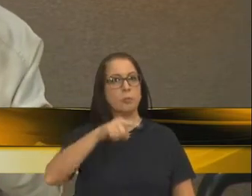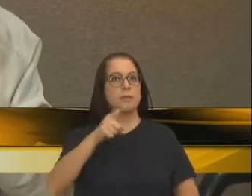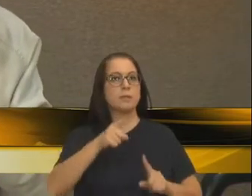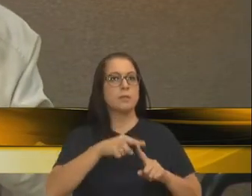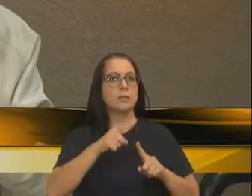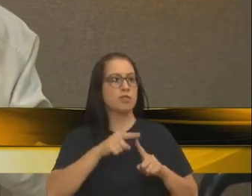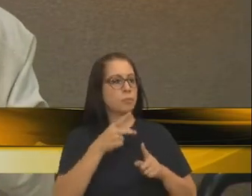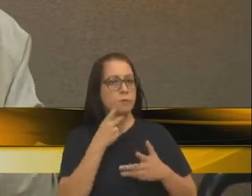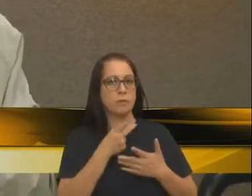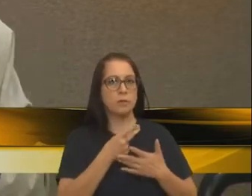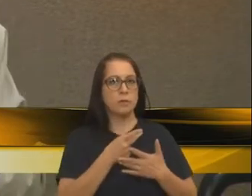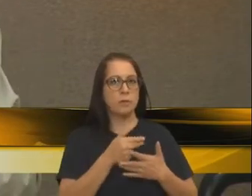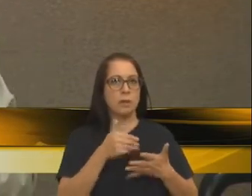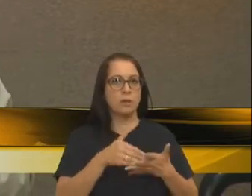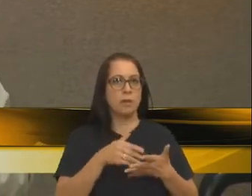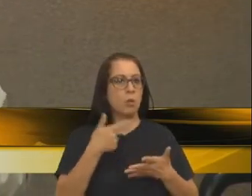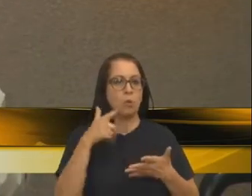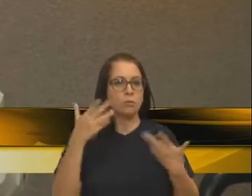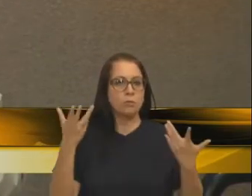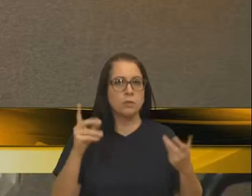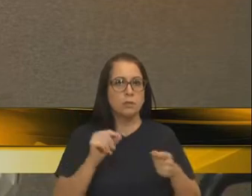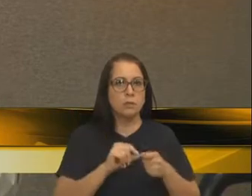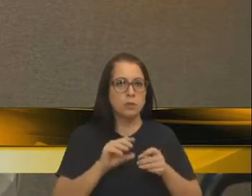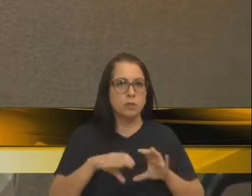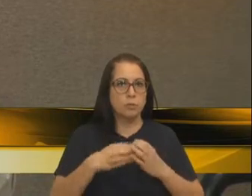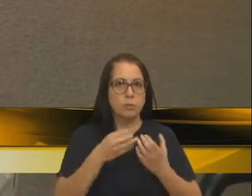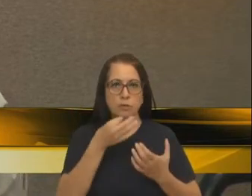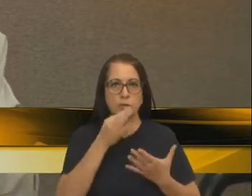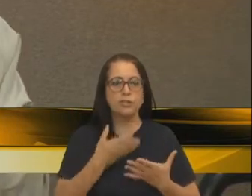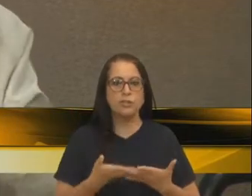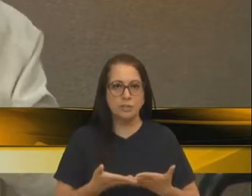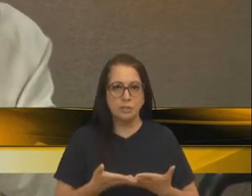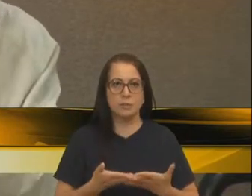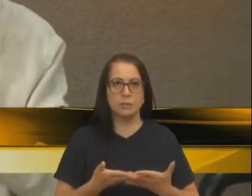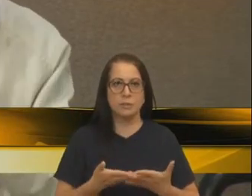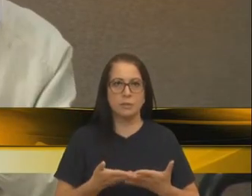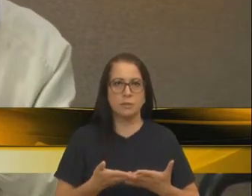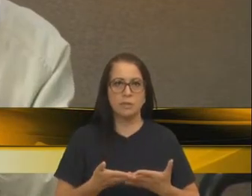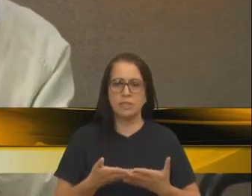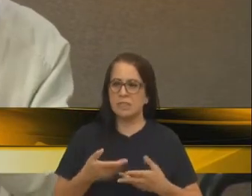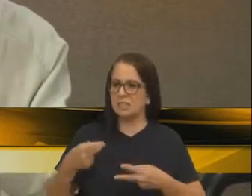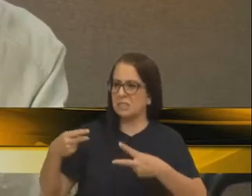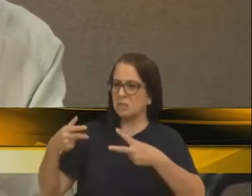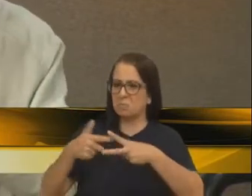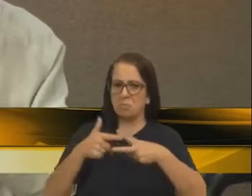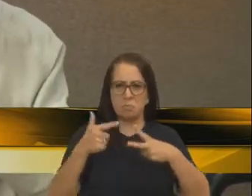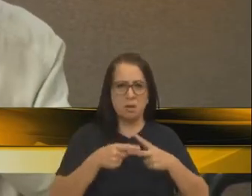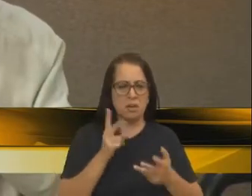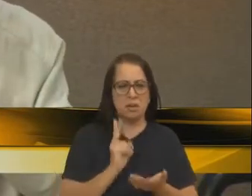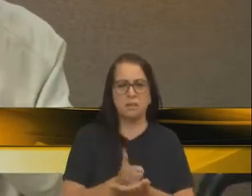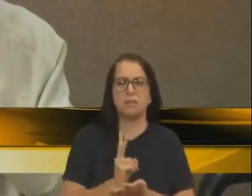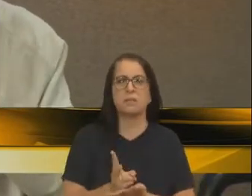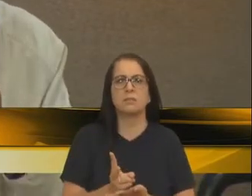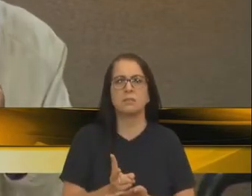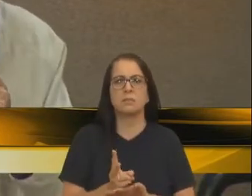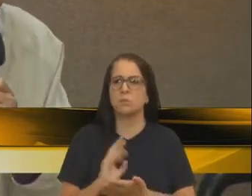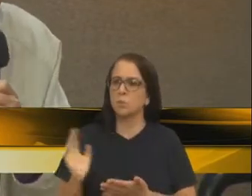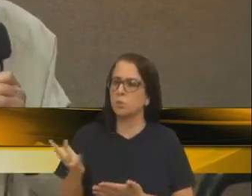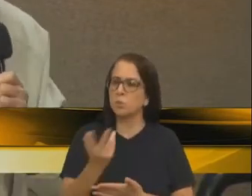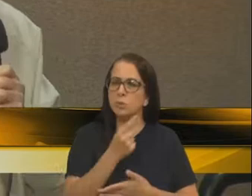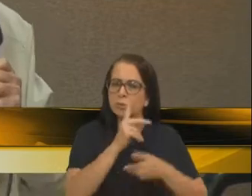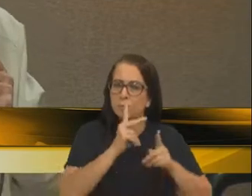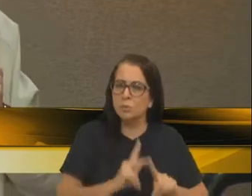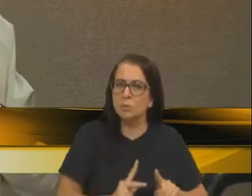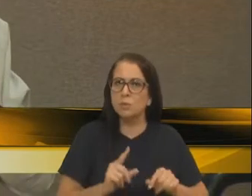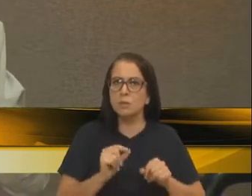de pegada, até onde ele quer levar a comunidade de Caxias do Sul, nessa rixa constante, com todos aqueles